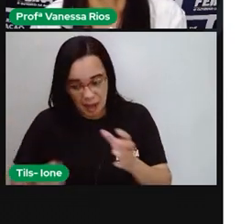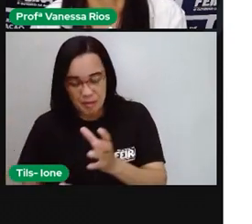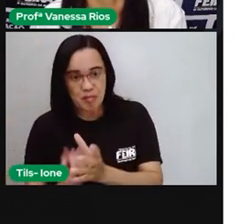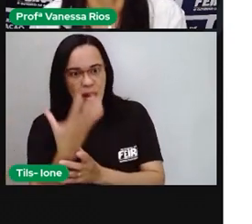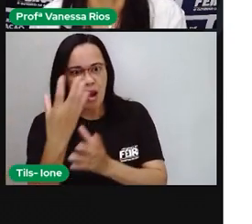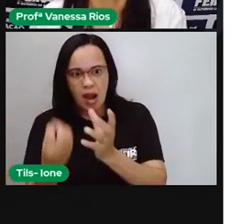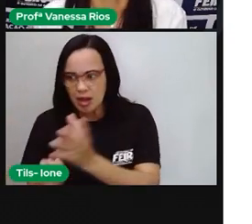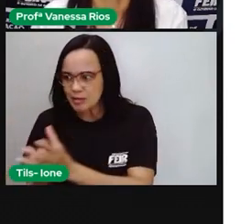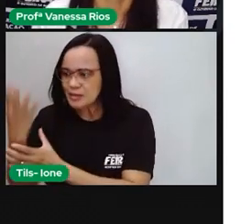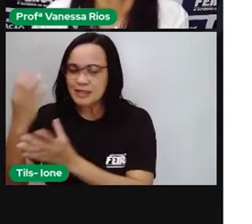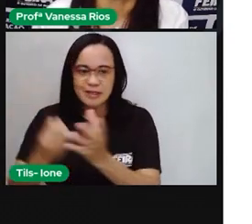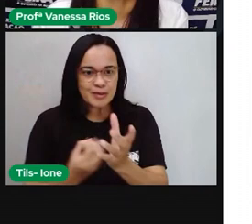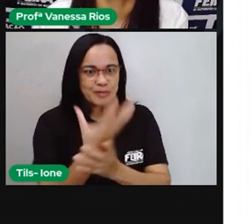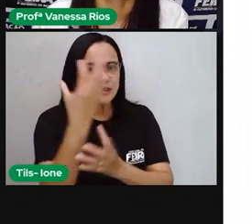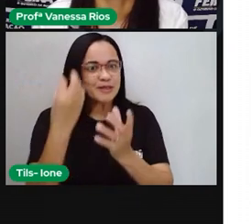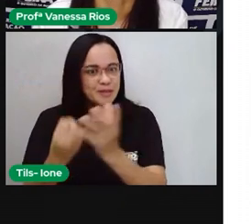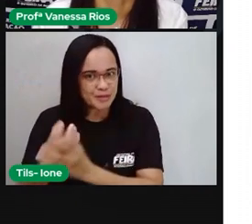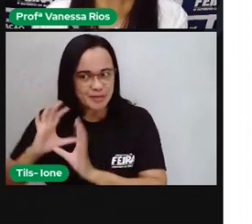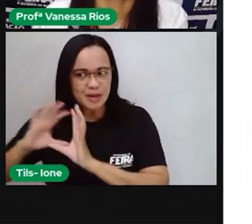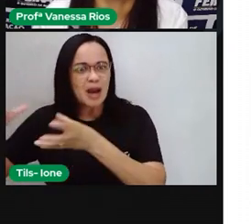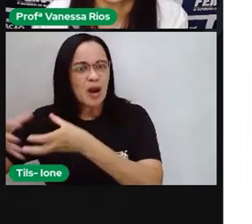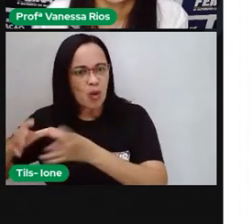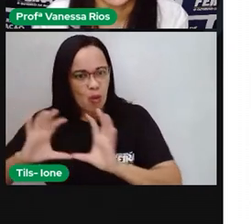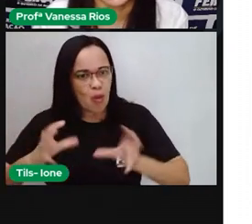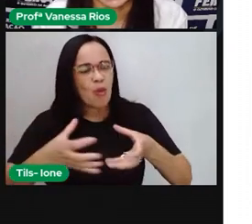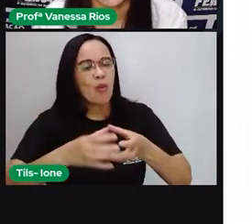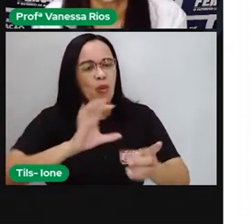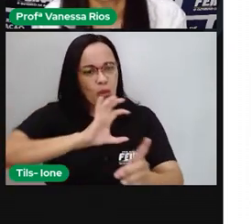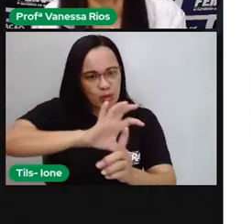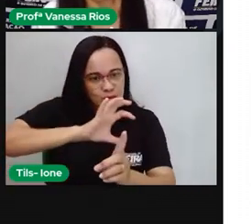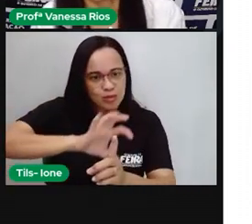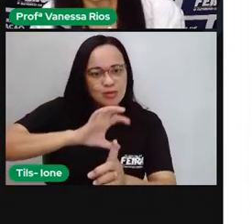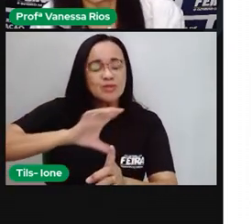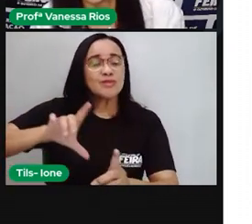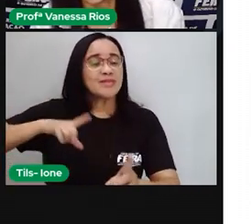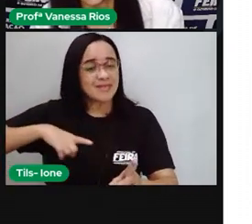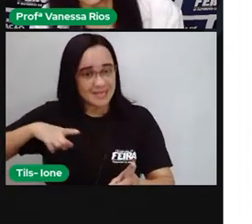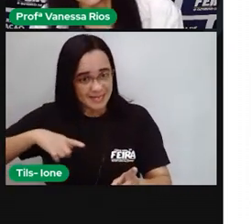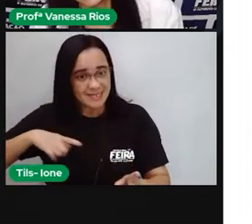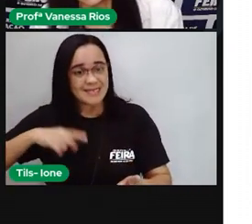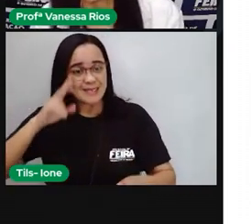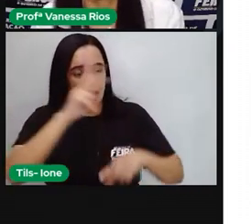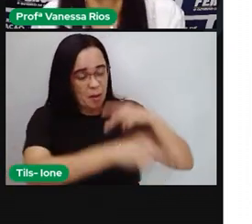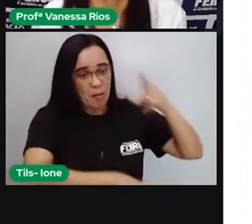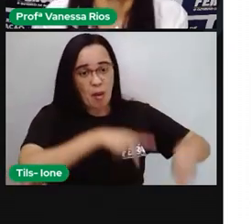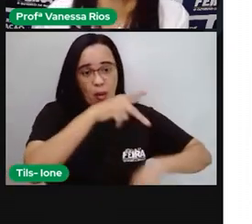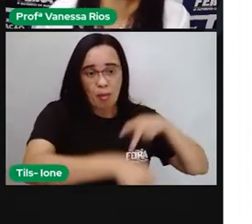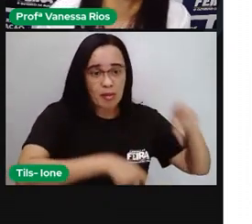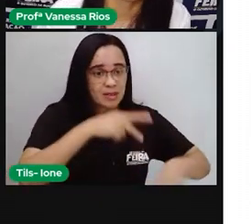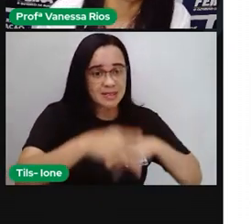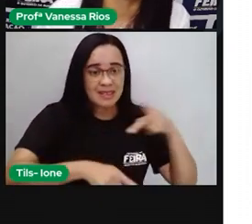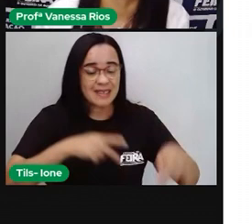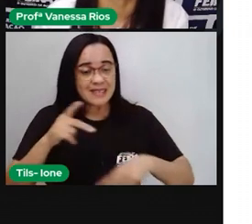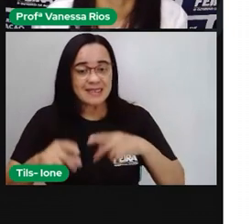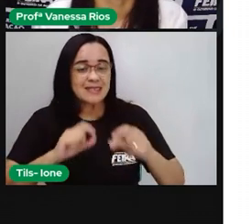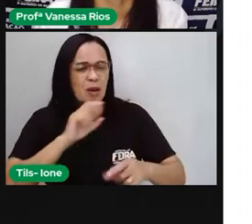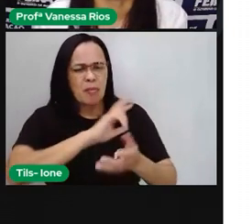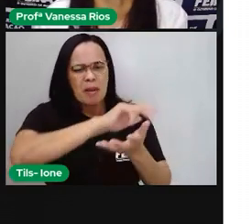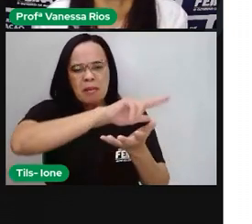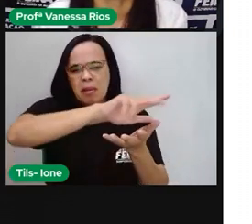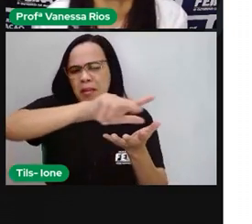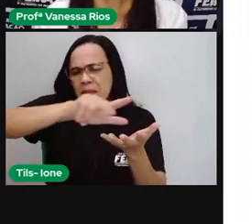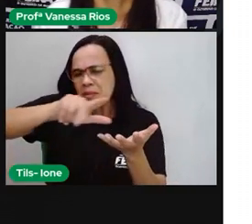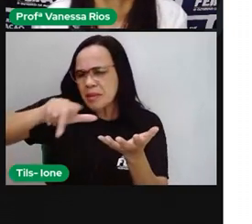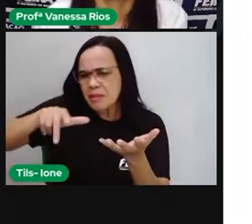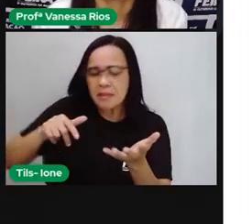influências de outros grupos étnicos que também vieram para cá, outros povos europeus, japoneses. Então,